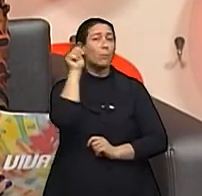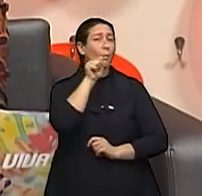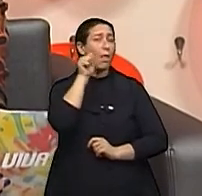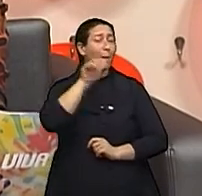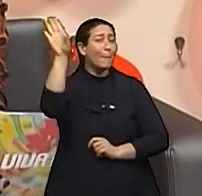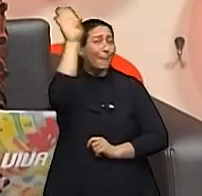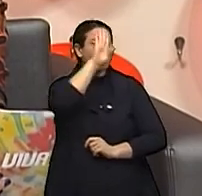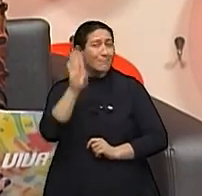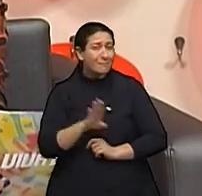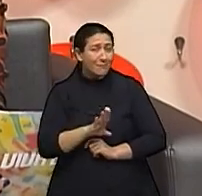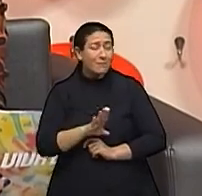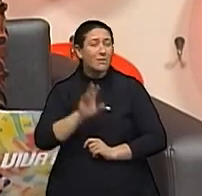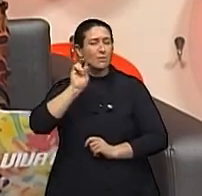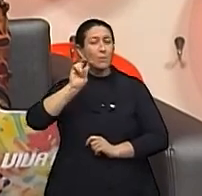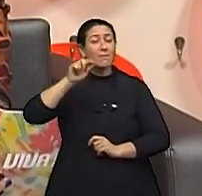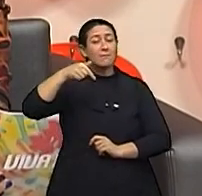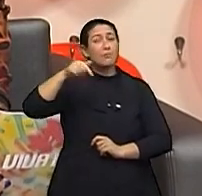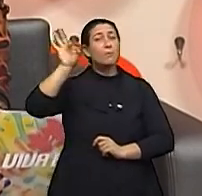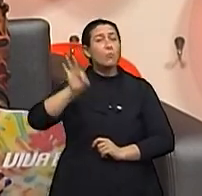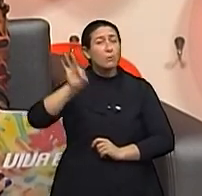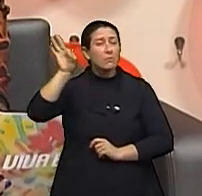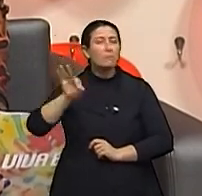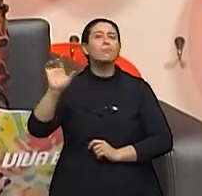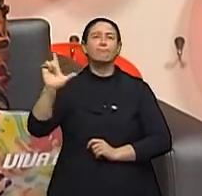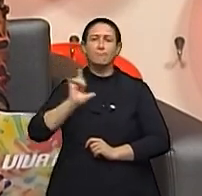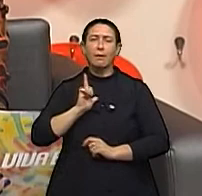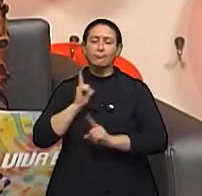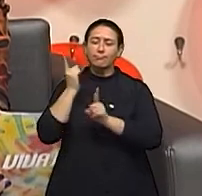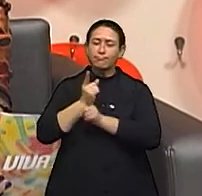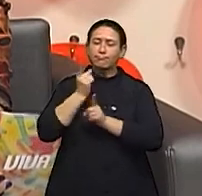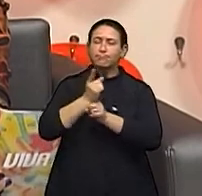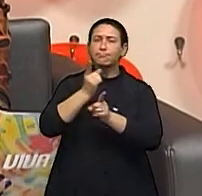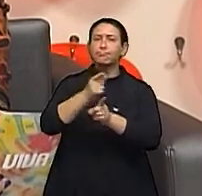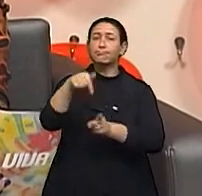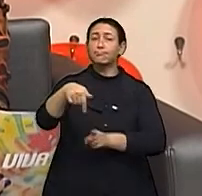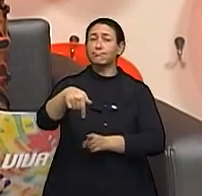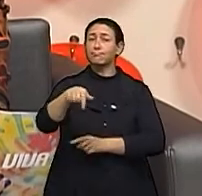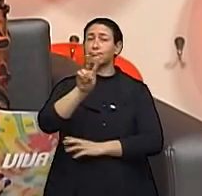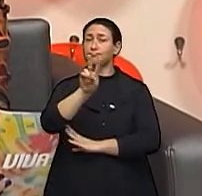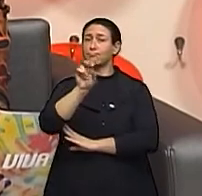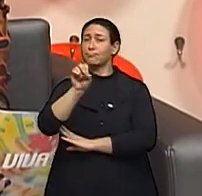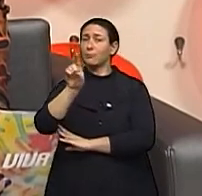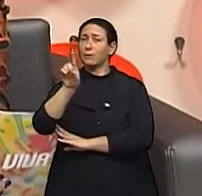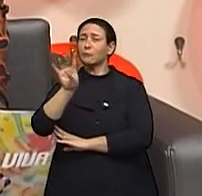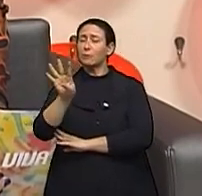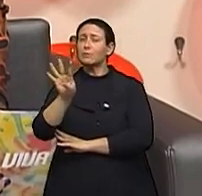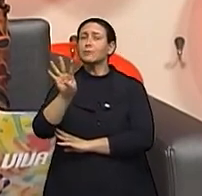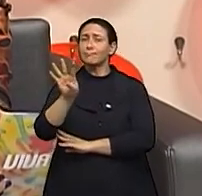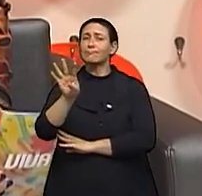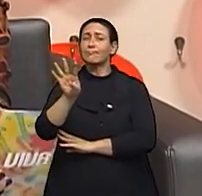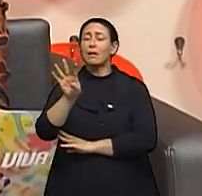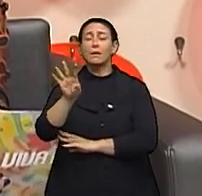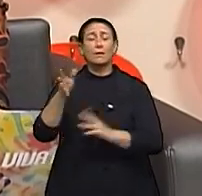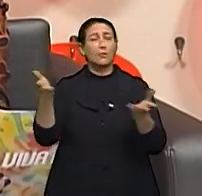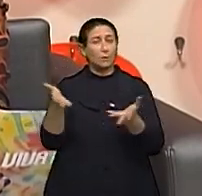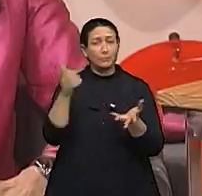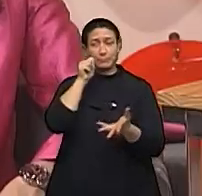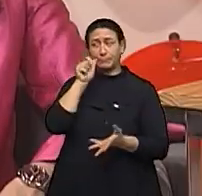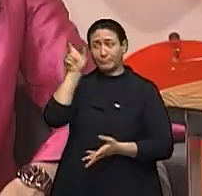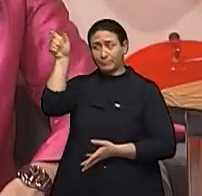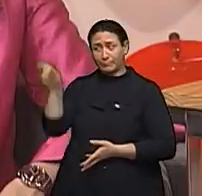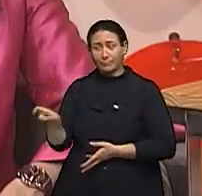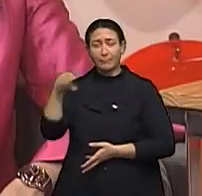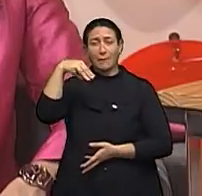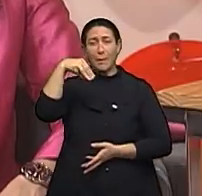sejam diagnosticadas com o tumor agora em 2014. A nossa convidada para falar sobre esse assunto é a mastologista